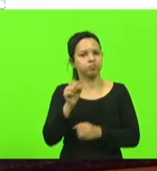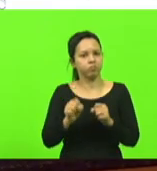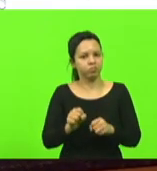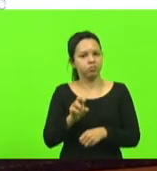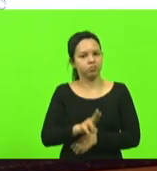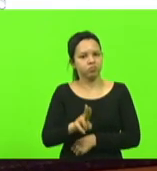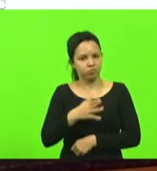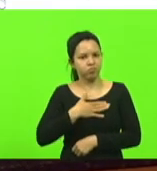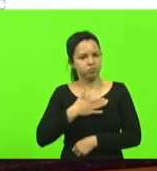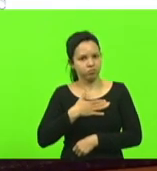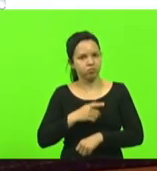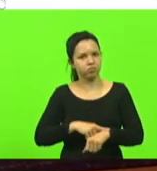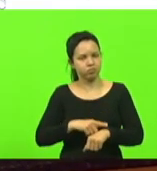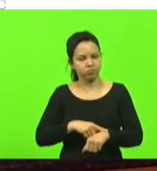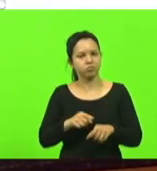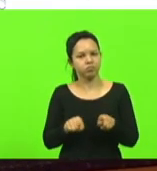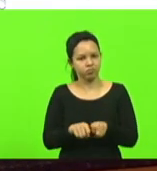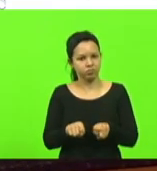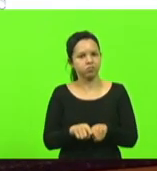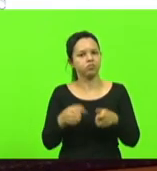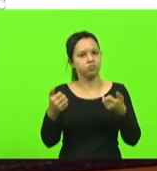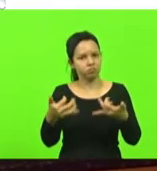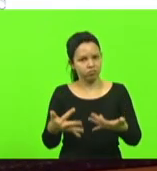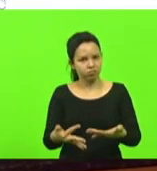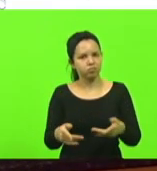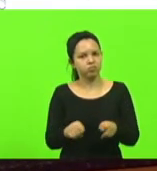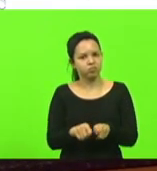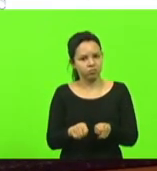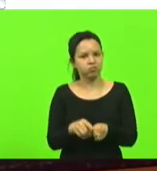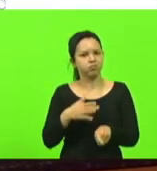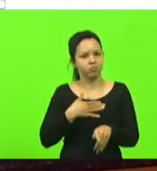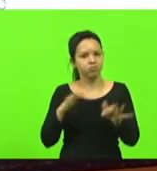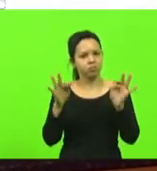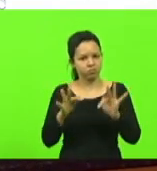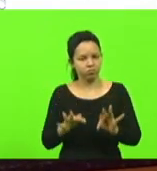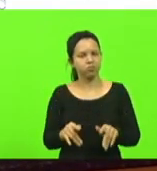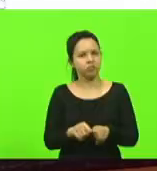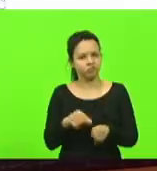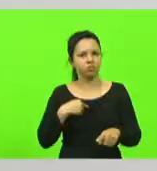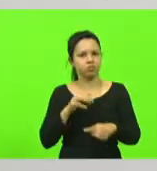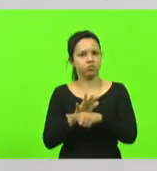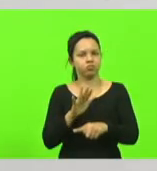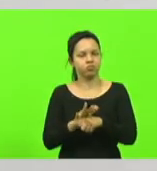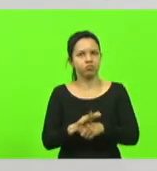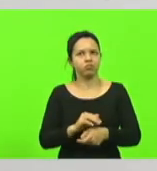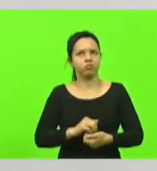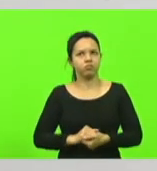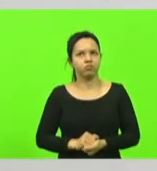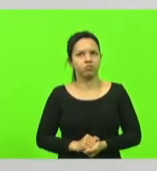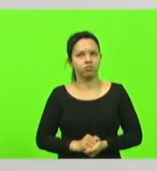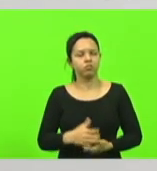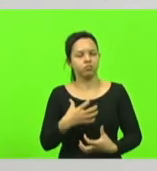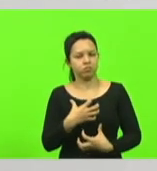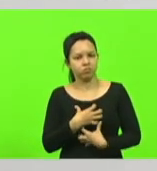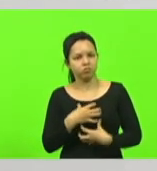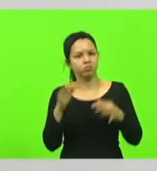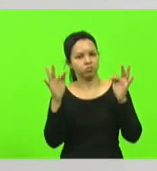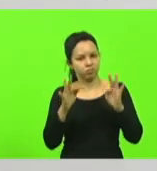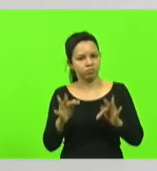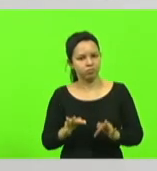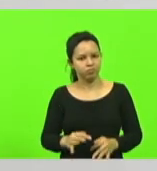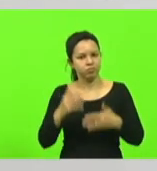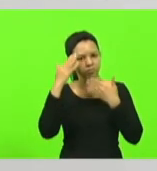meu tempo para fazer essa sua colocação que eu ficaria muito feliz e pode contar comigo eu fico muitíssimo agradecido com essa casa